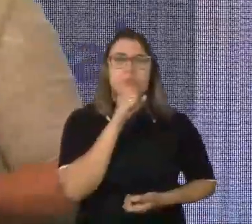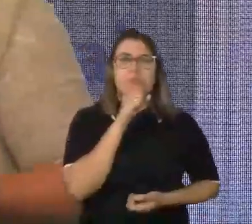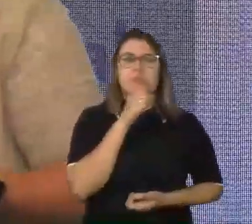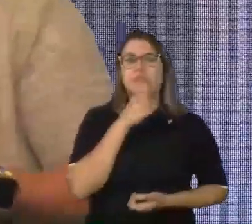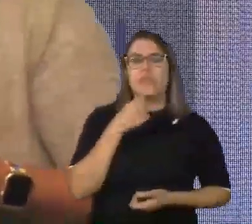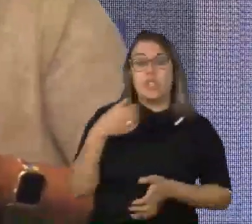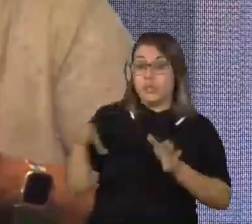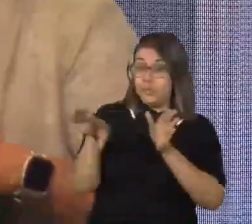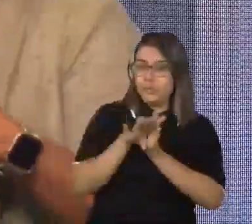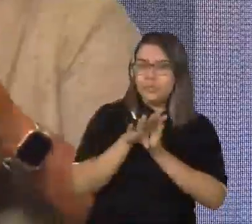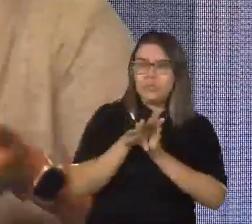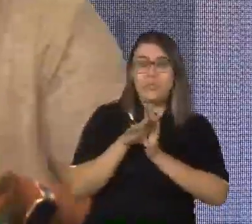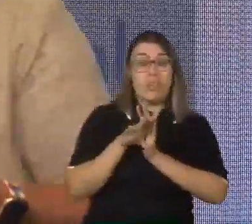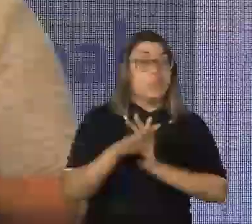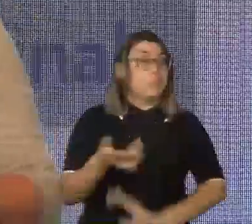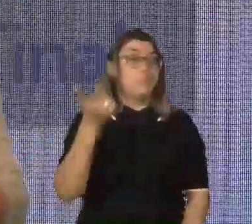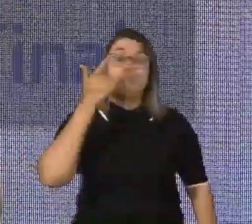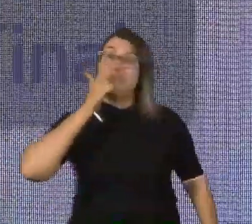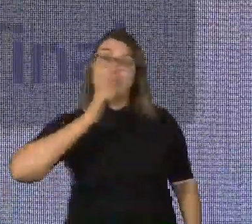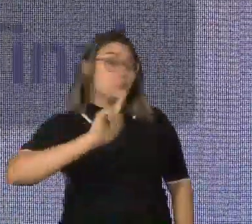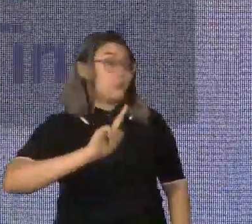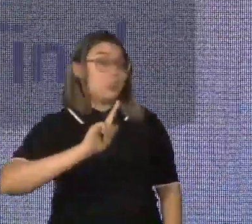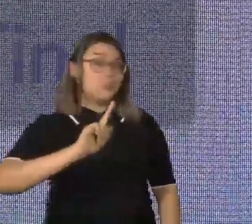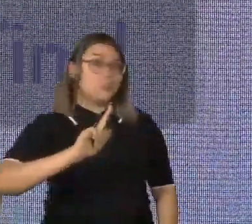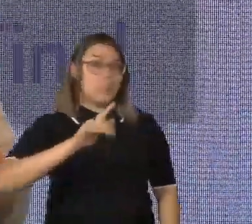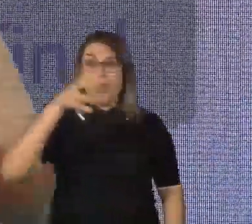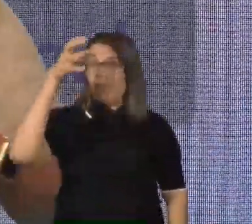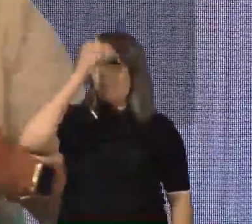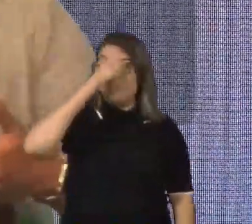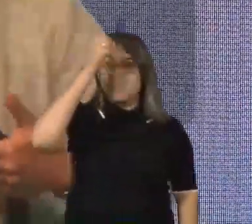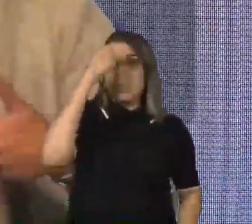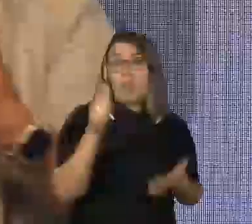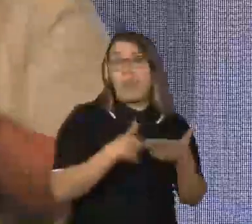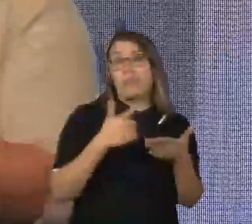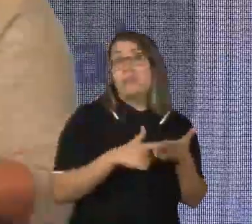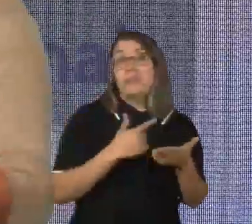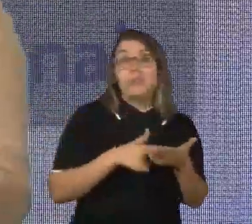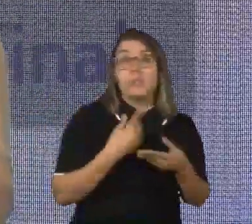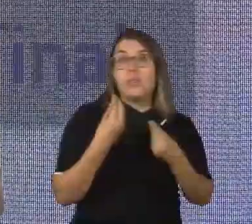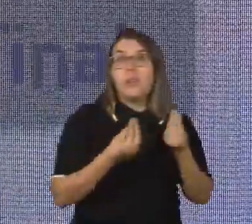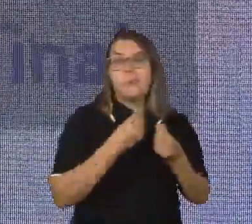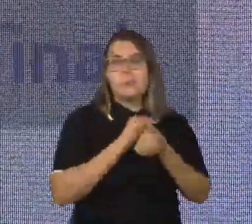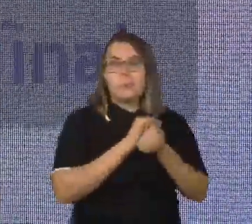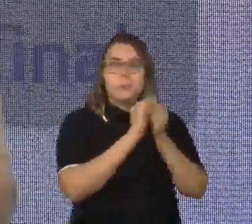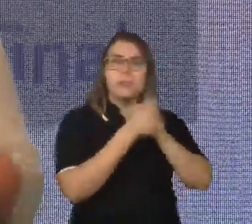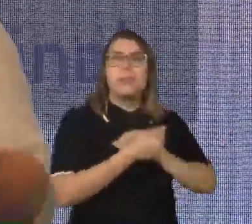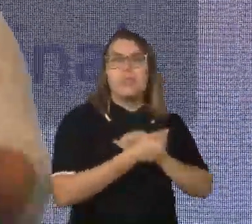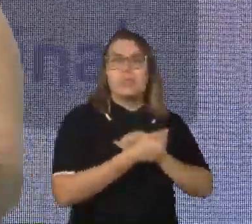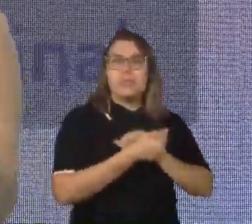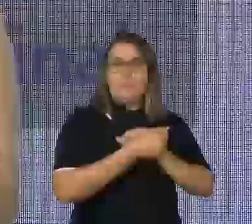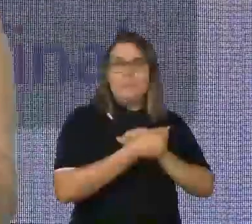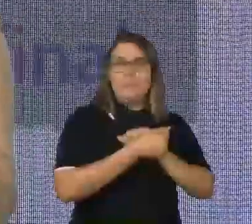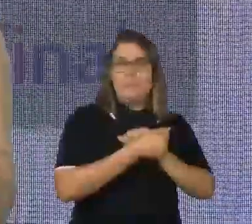avaliativo e fazem ele não consegue acompanhar o livro. Será que ele precisava de uma adaptação desse livro? muitas